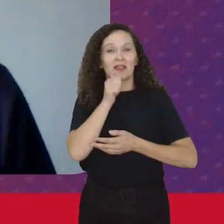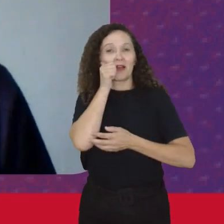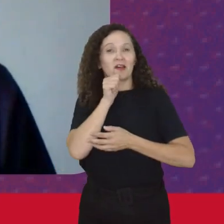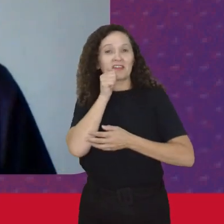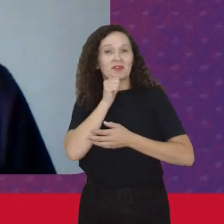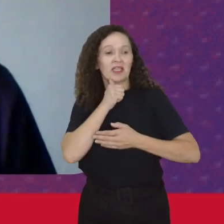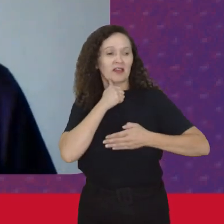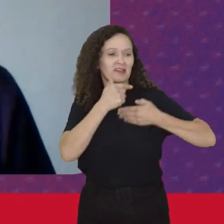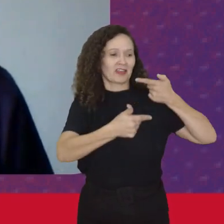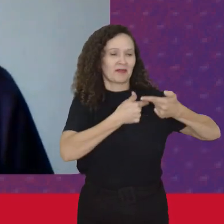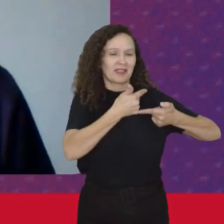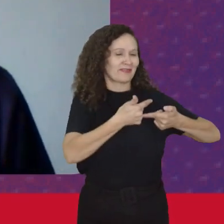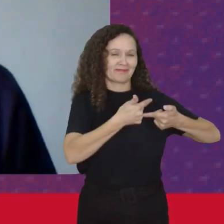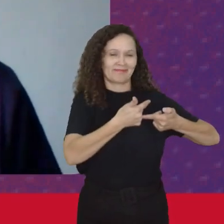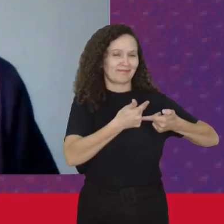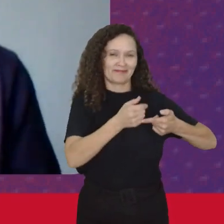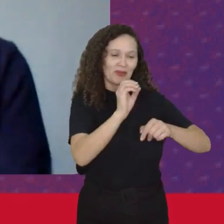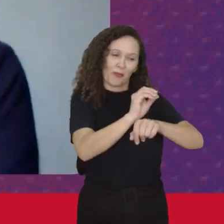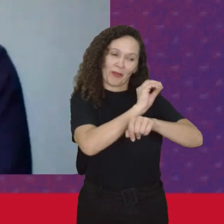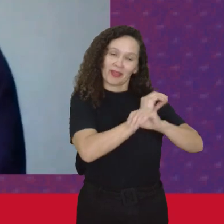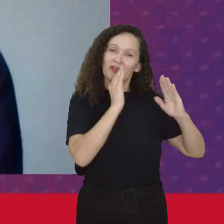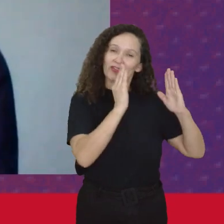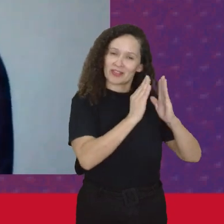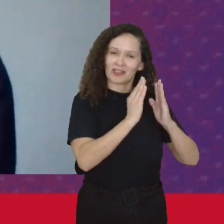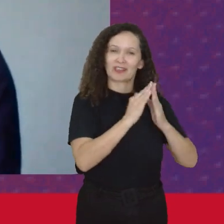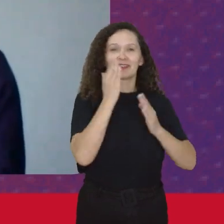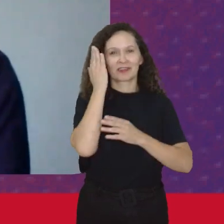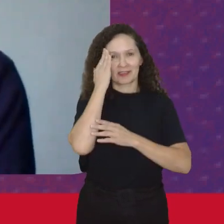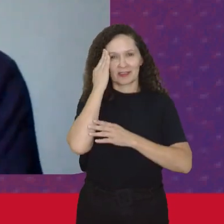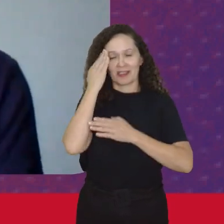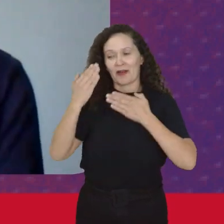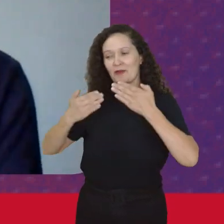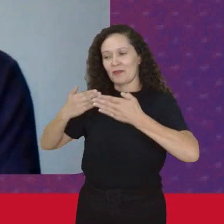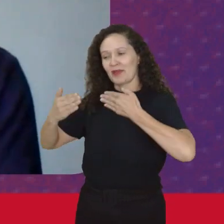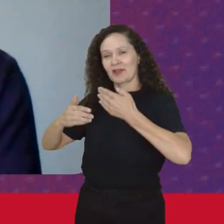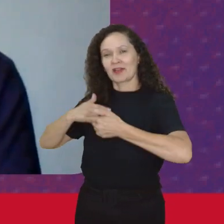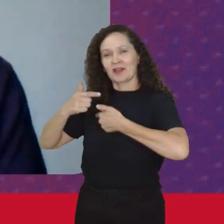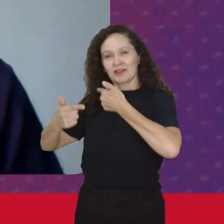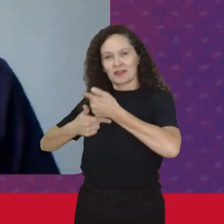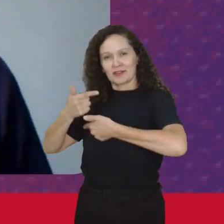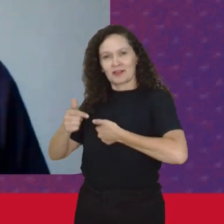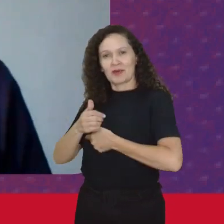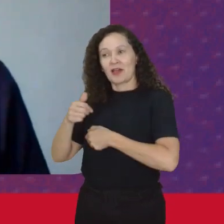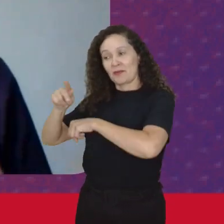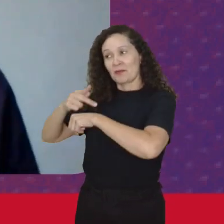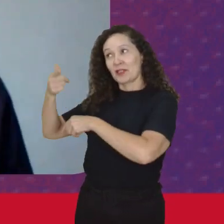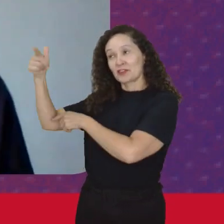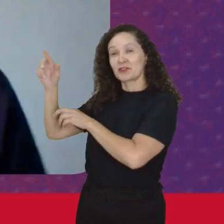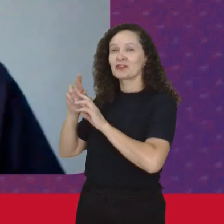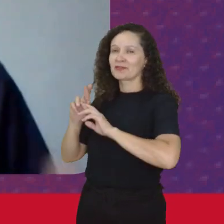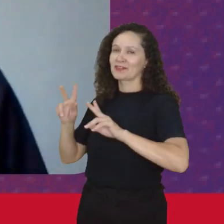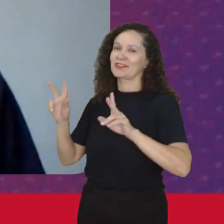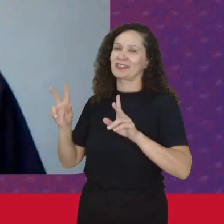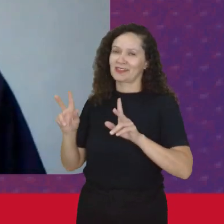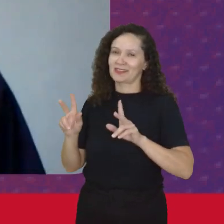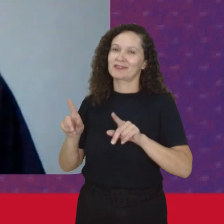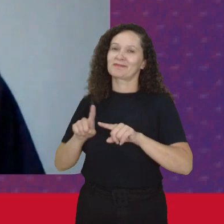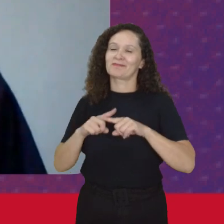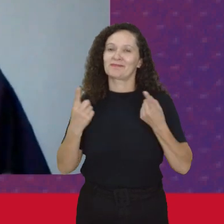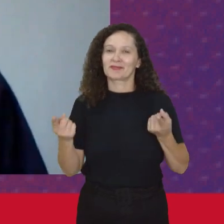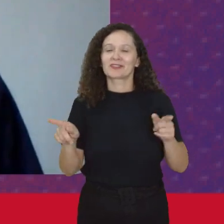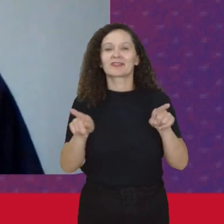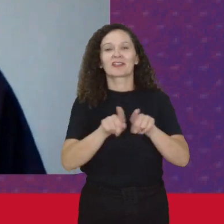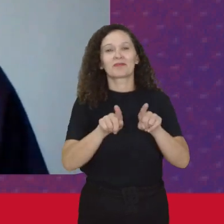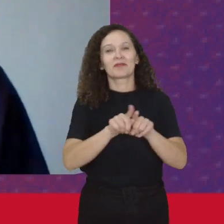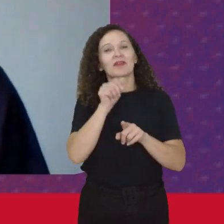No mercado de trabalho A gente sabe Que nos nossos países É outra realidade Mas também As mulheres Que